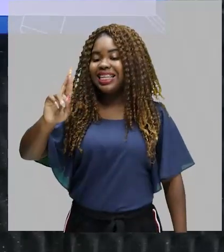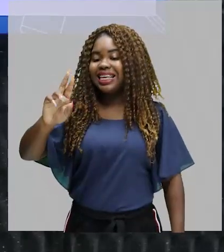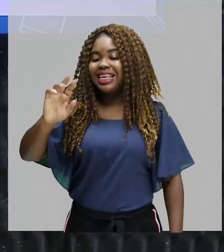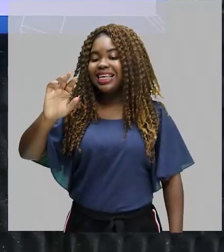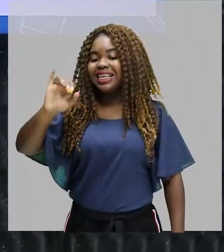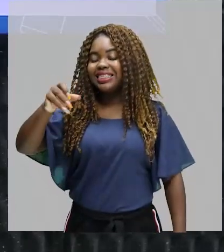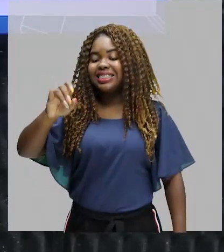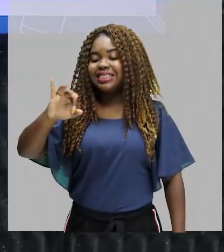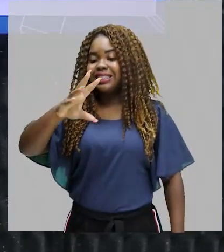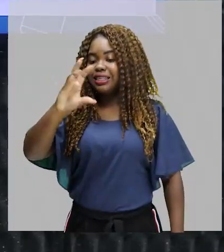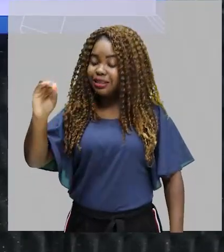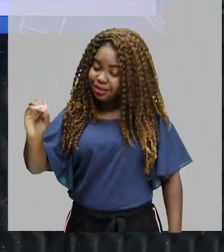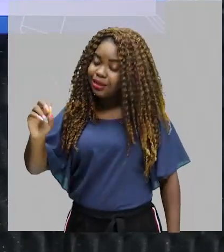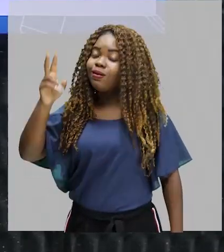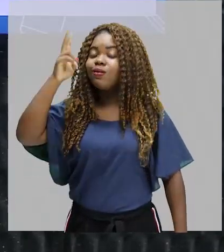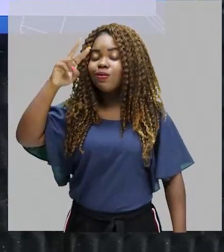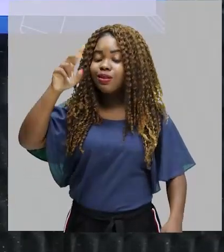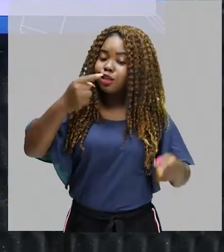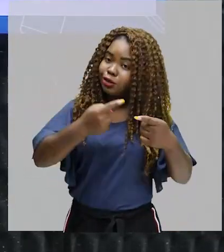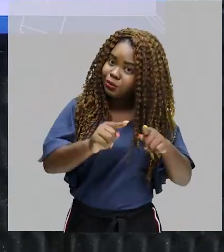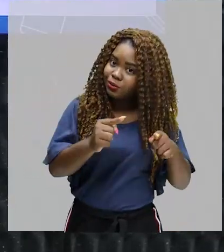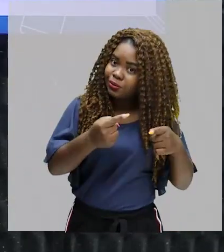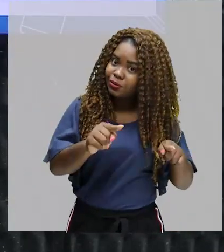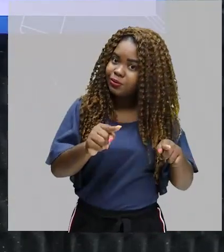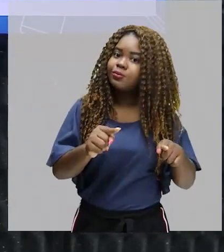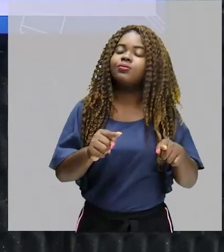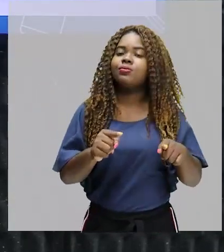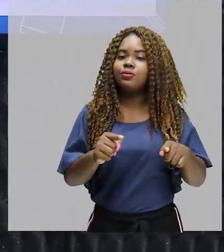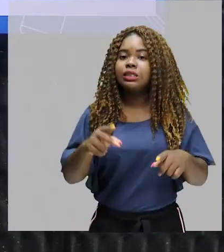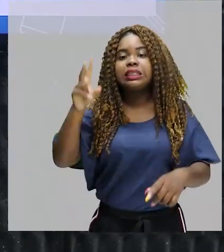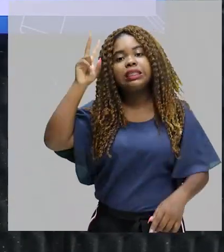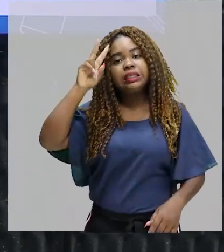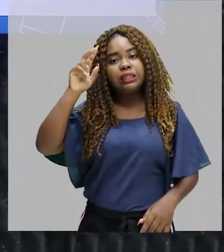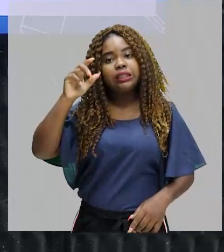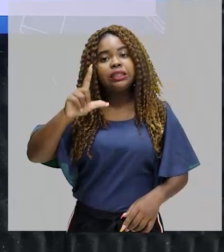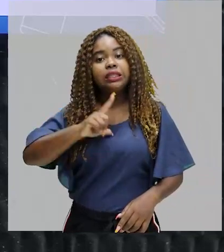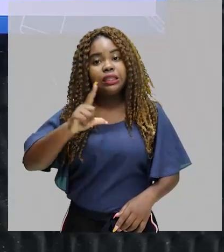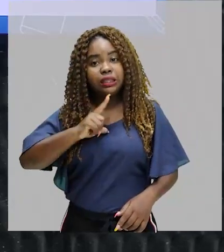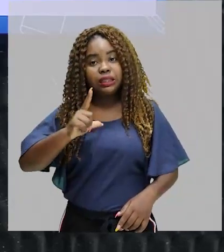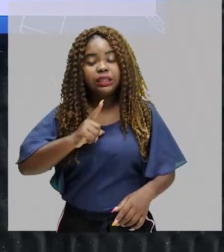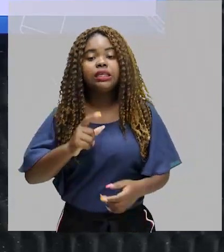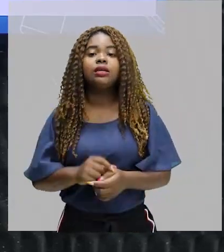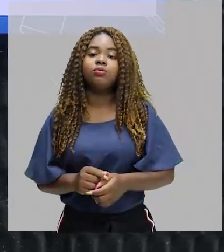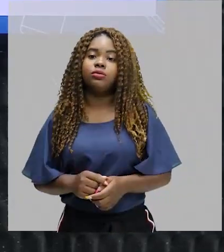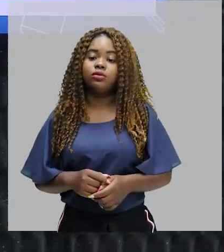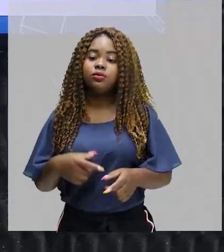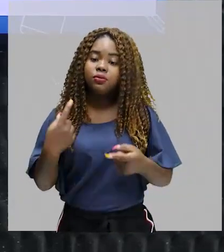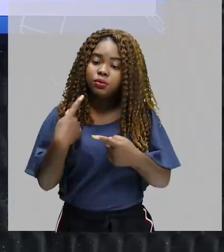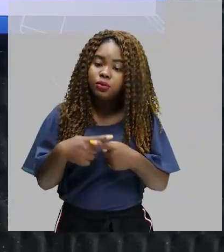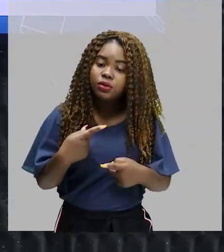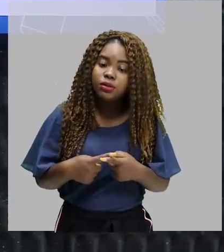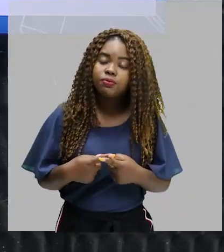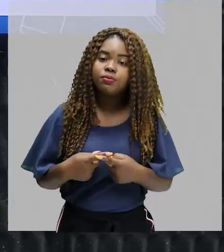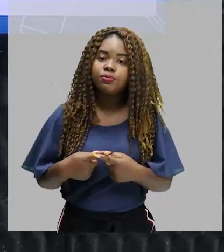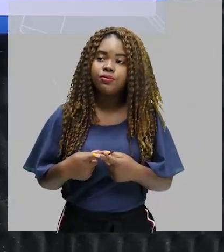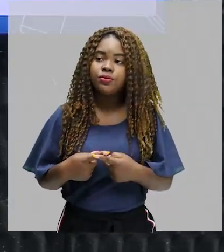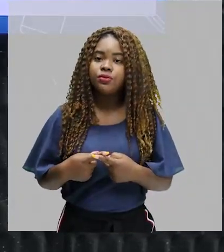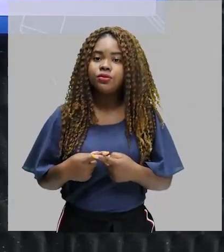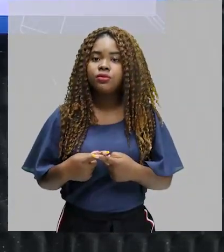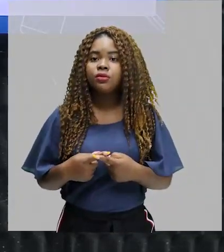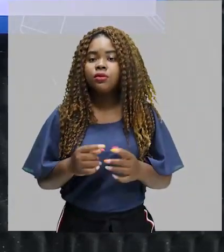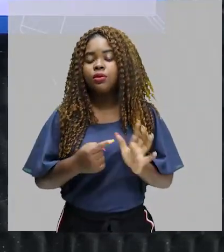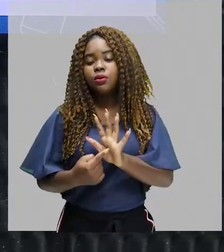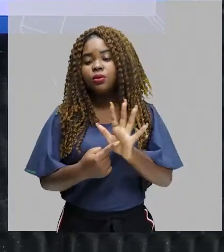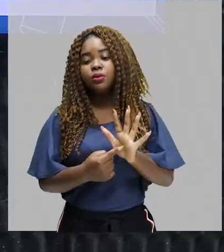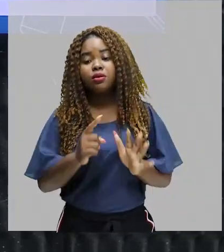gramaticais? Quando nós estudamos as dez classes gramaticais, nós temos ali a interjeição, que serve para quê? Justamente para expressar